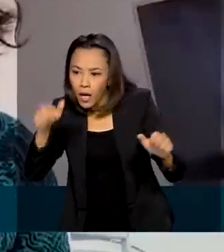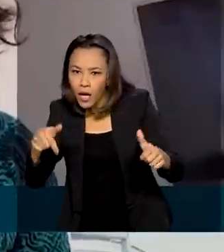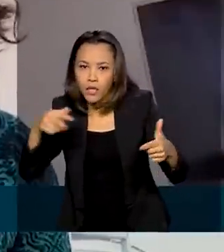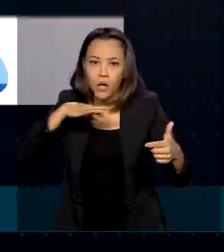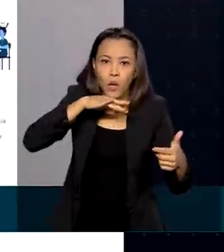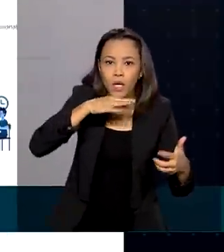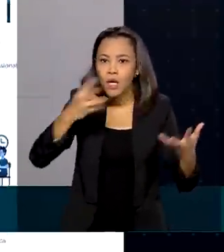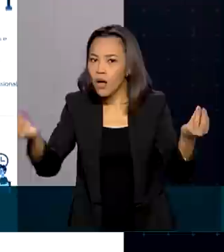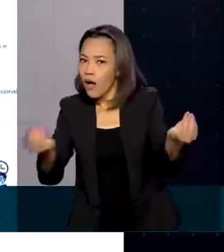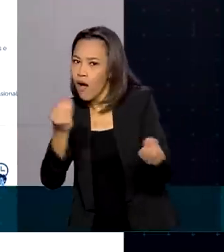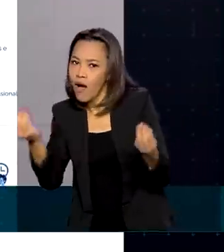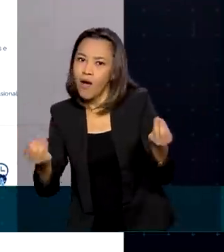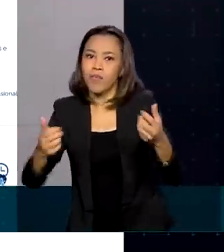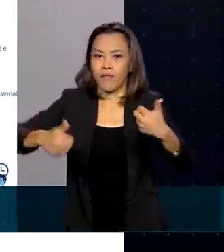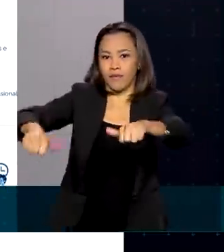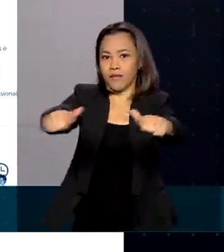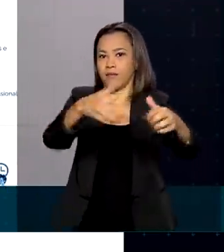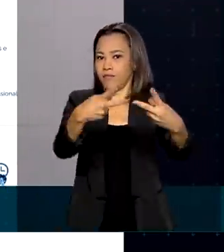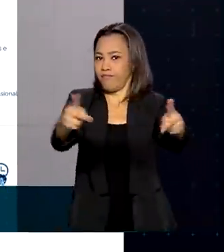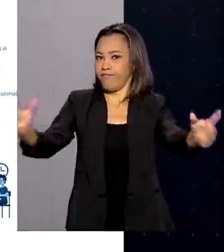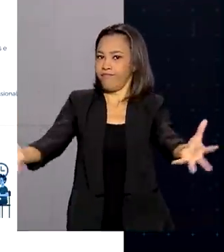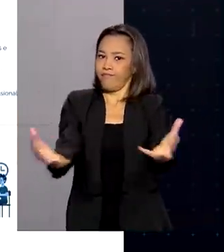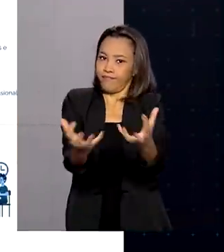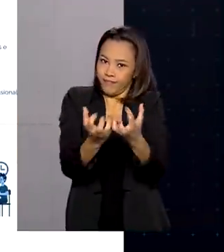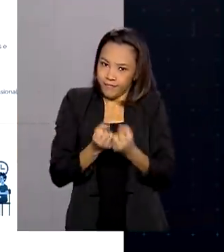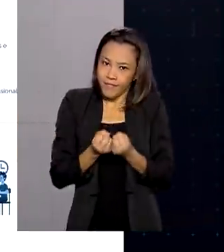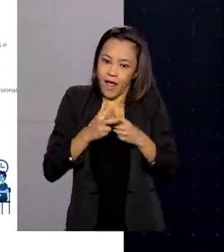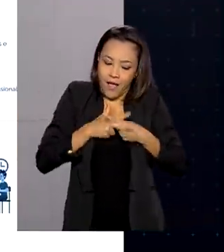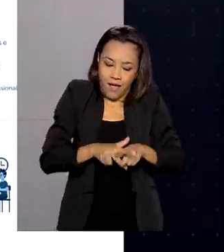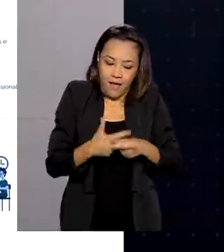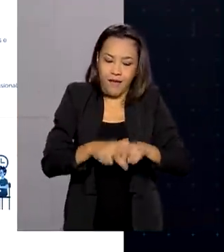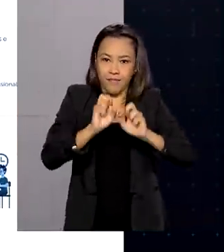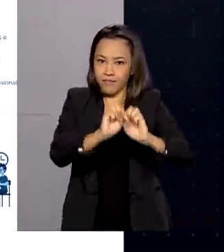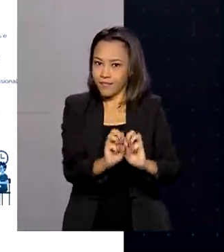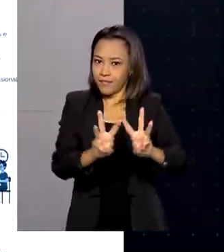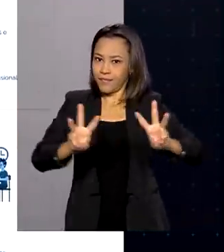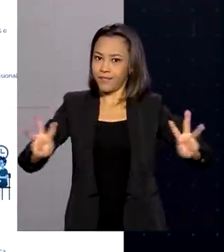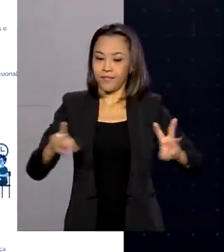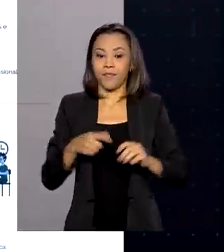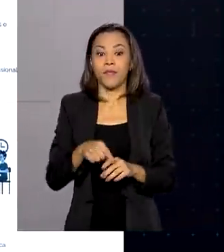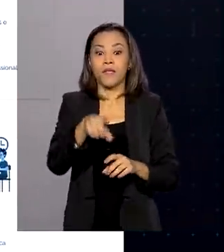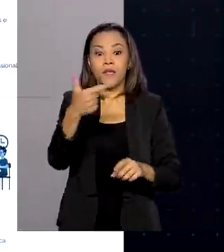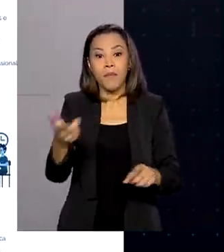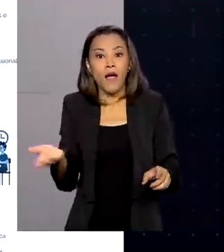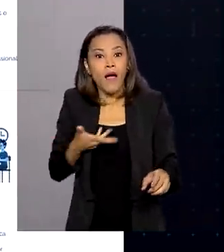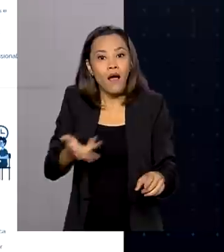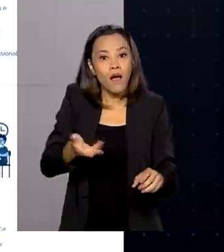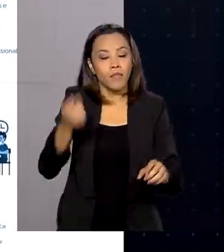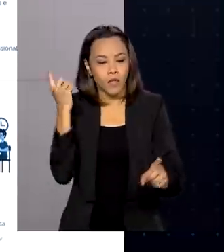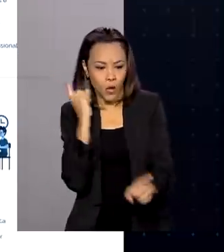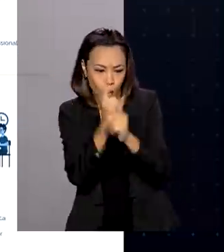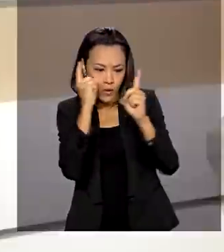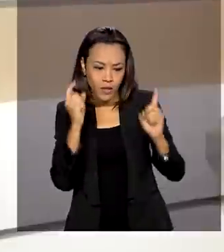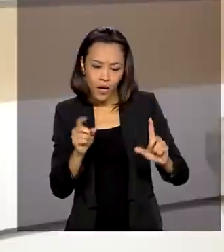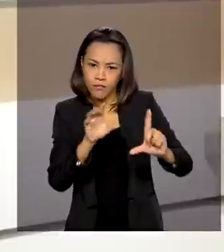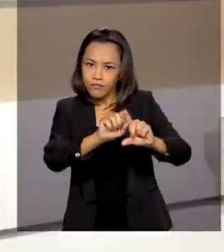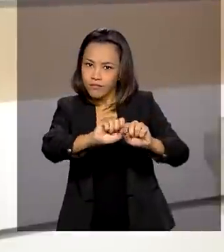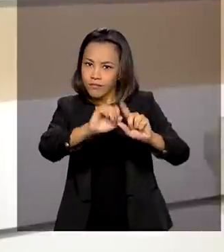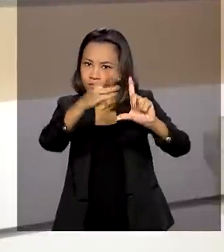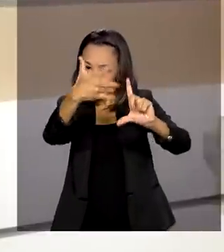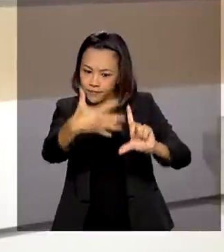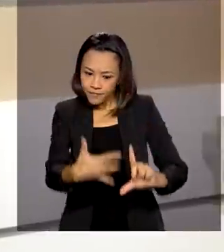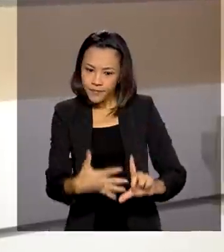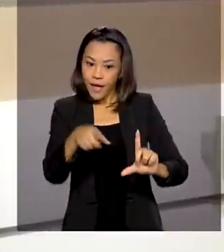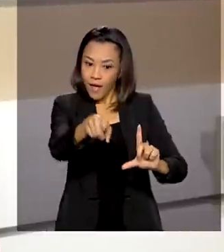diversidade. As simulações foram feitas para testar a agilidade na hora de encontrar um serviço público no portal. A